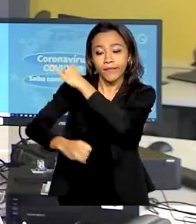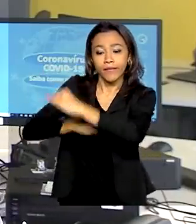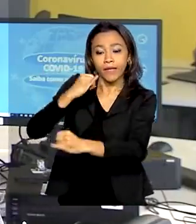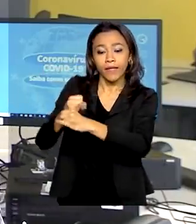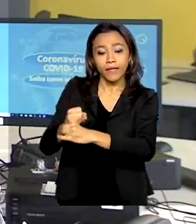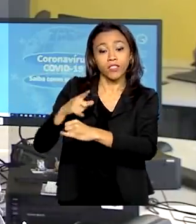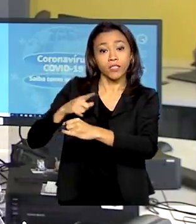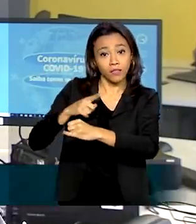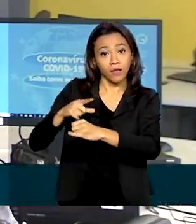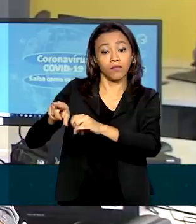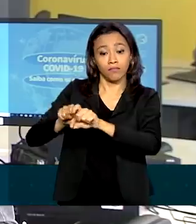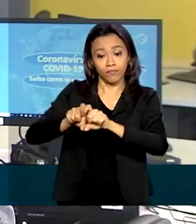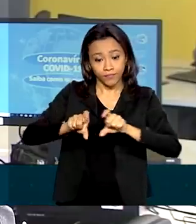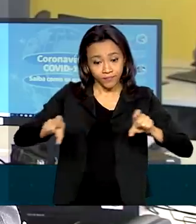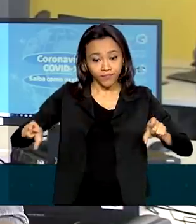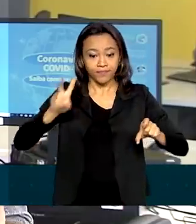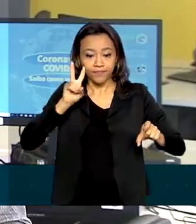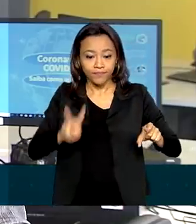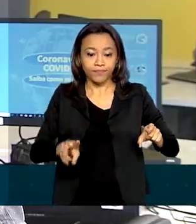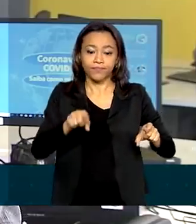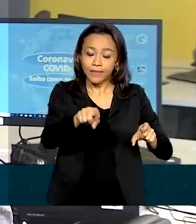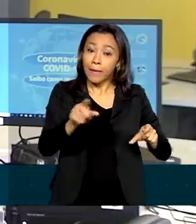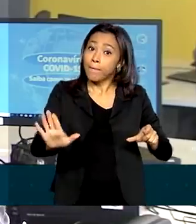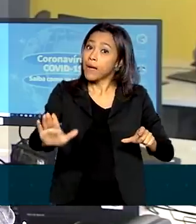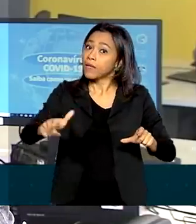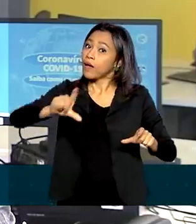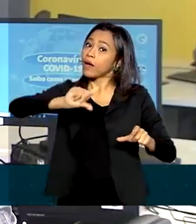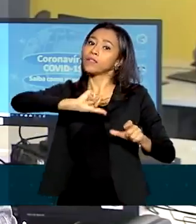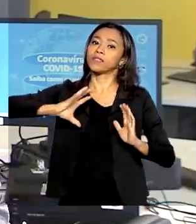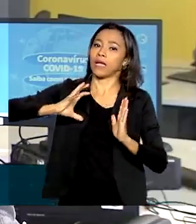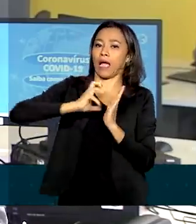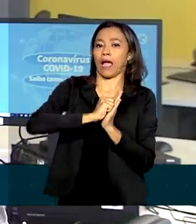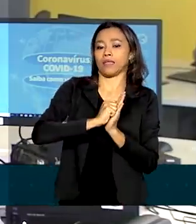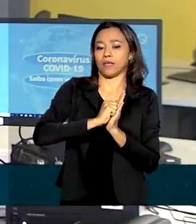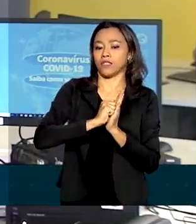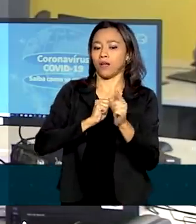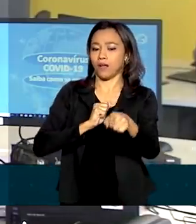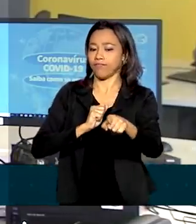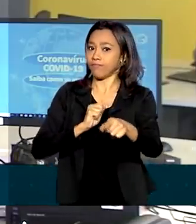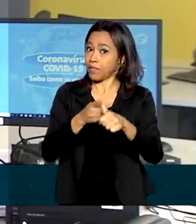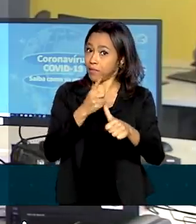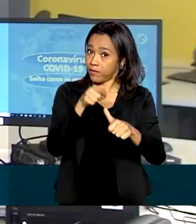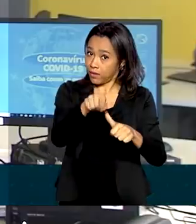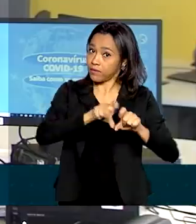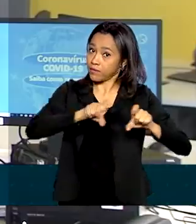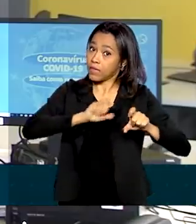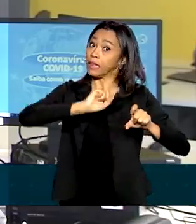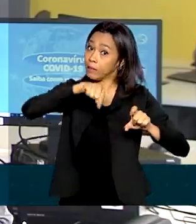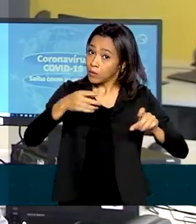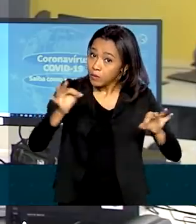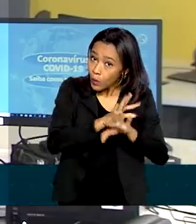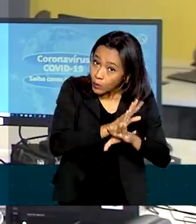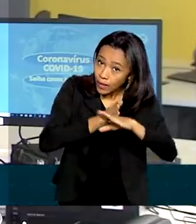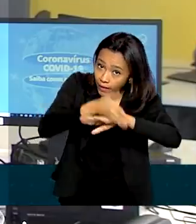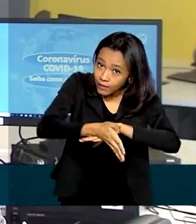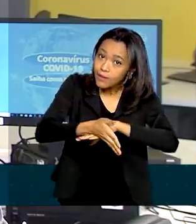.gov.br Mas, primeiro, o usuário precisa se cadastrar no portal gov.br Depois, acessar